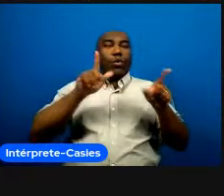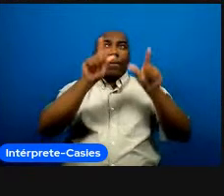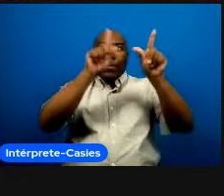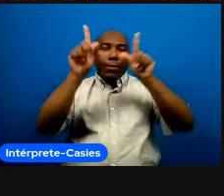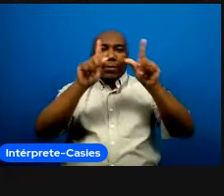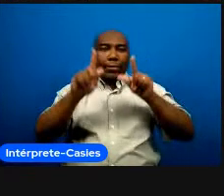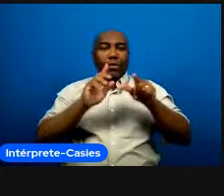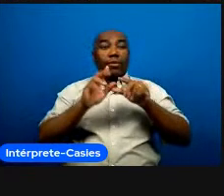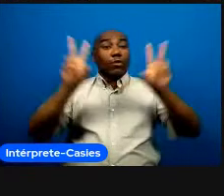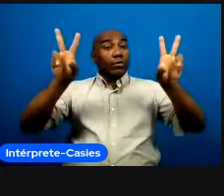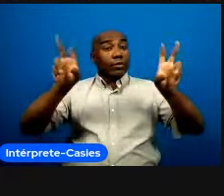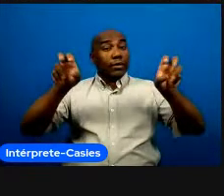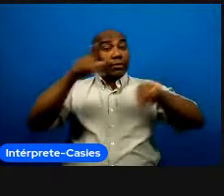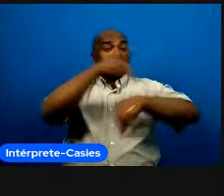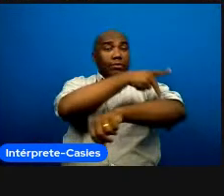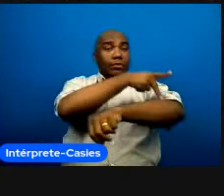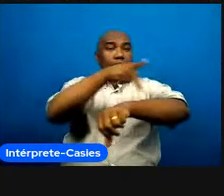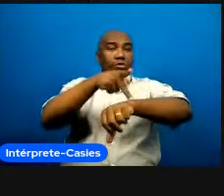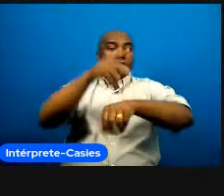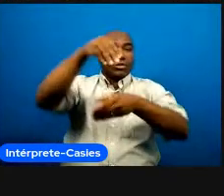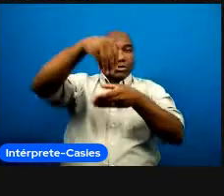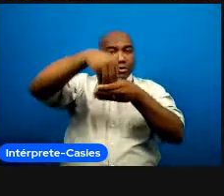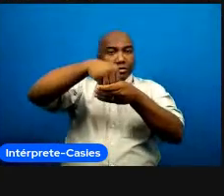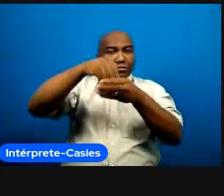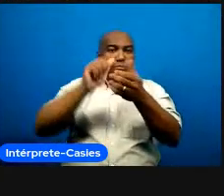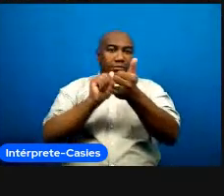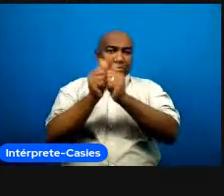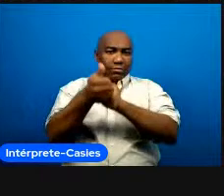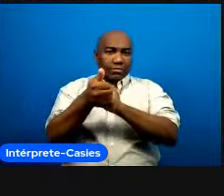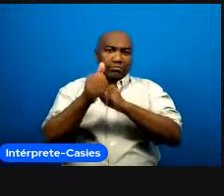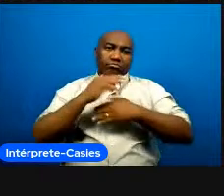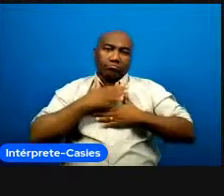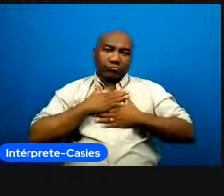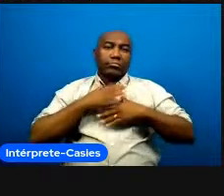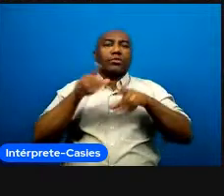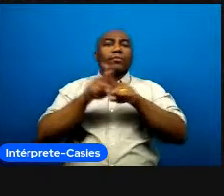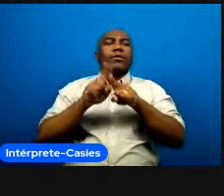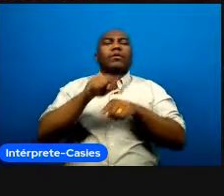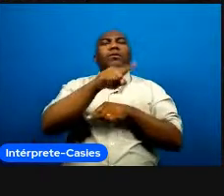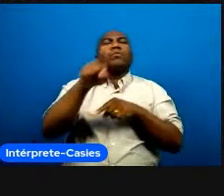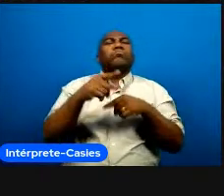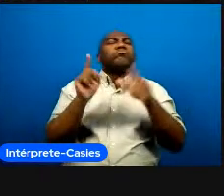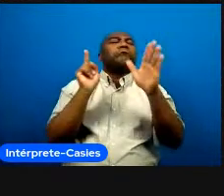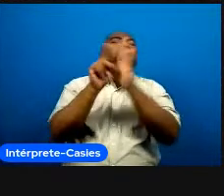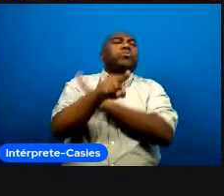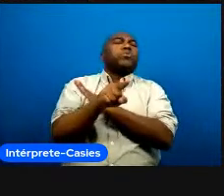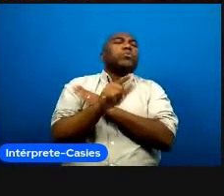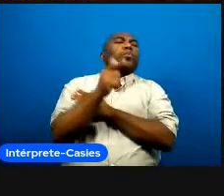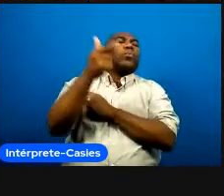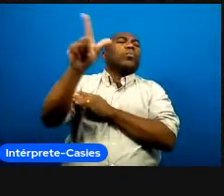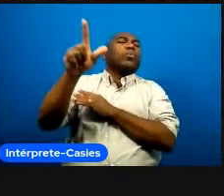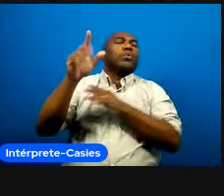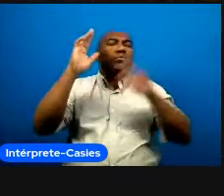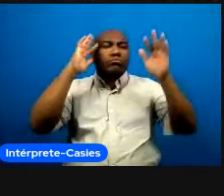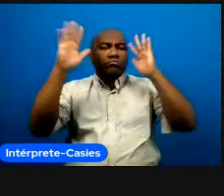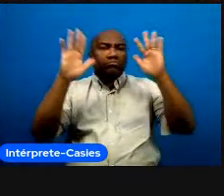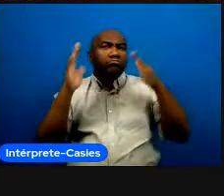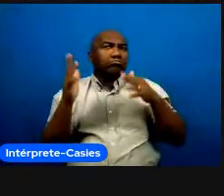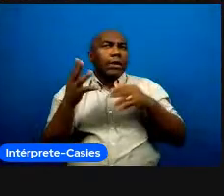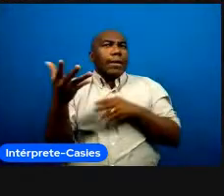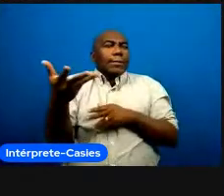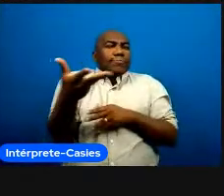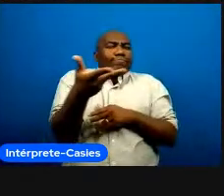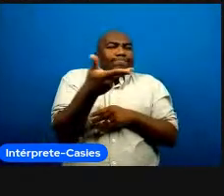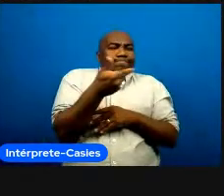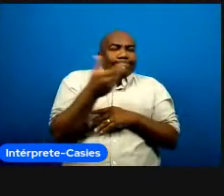pedagogia do esporte e a partir do que vocês fazem né? vem a outra pergunta quais são as competências desejadas para ser